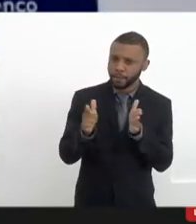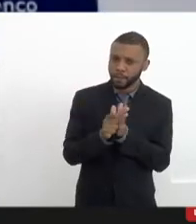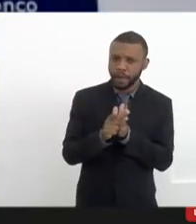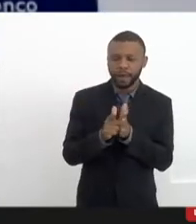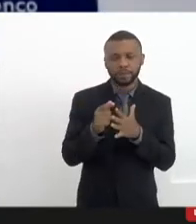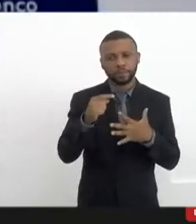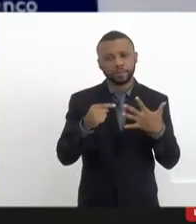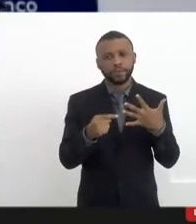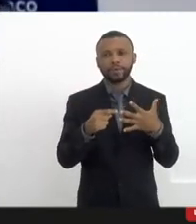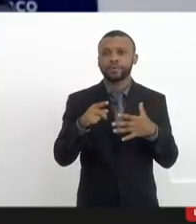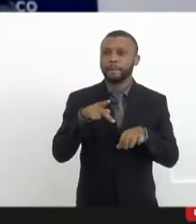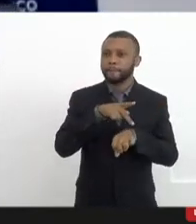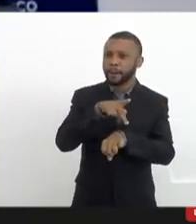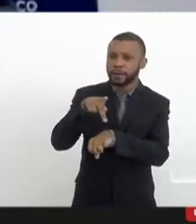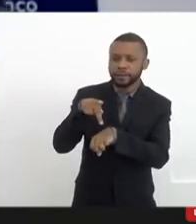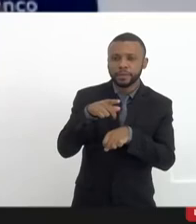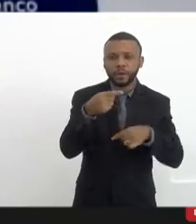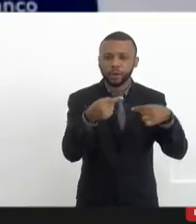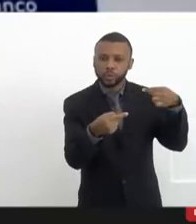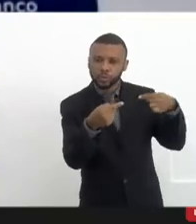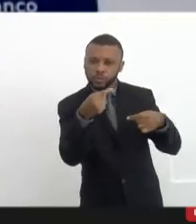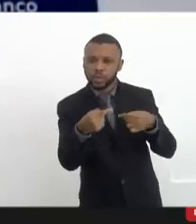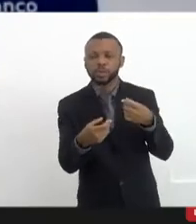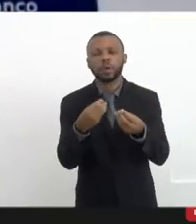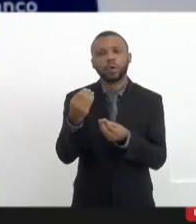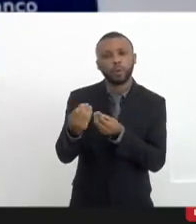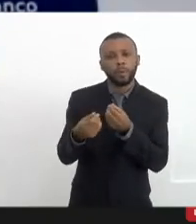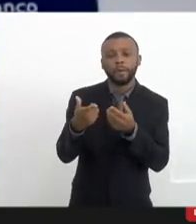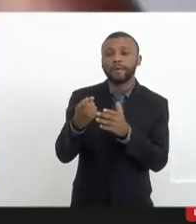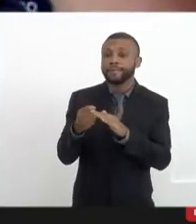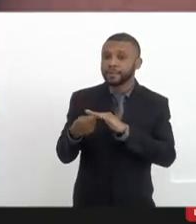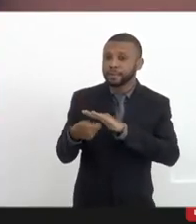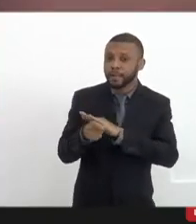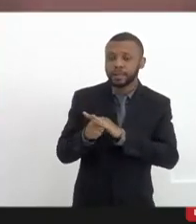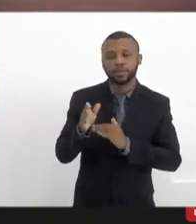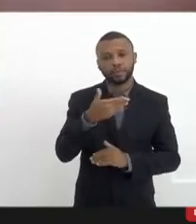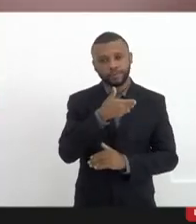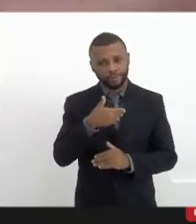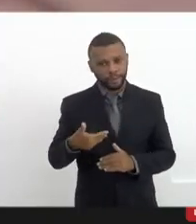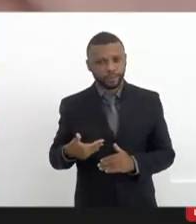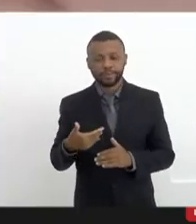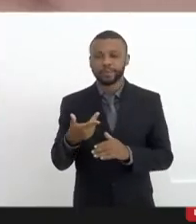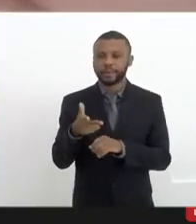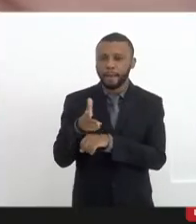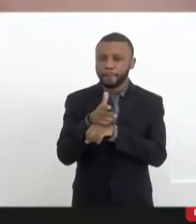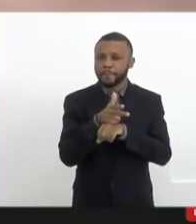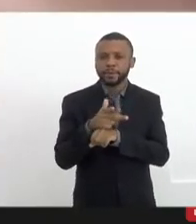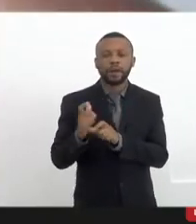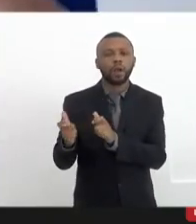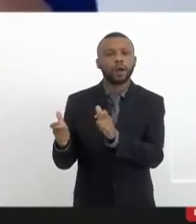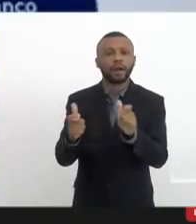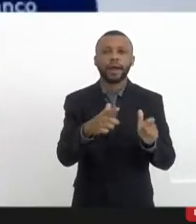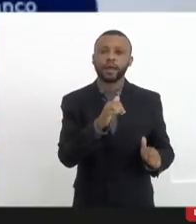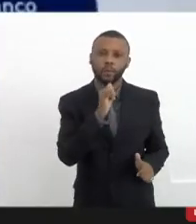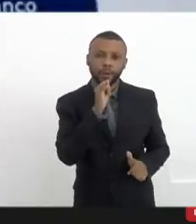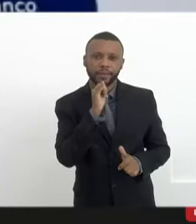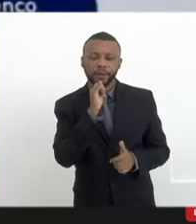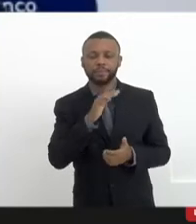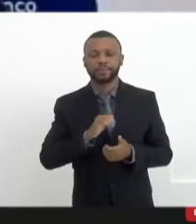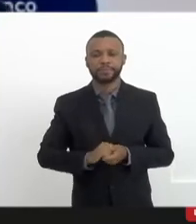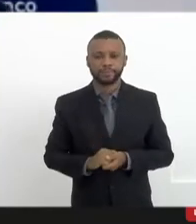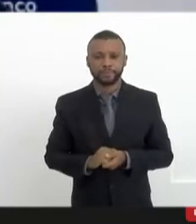discutindo as formas de financiamento governamental das mídias locais. Por exemplo, os Estados Unidos